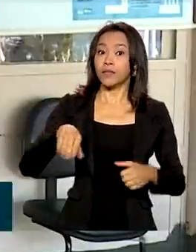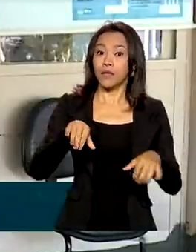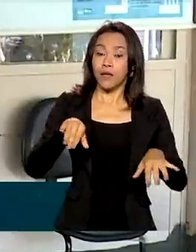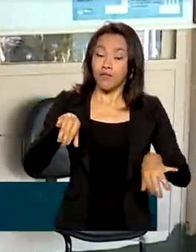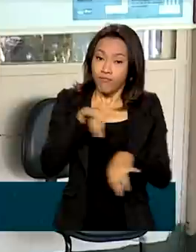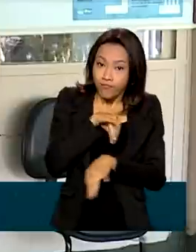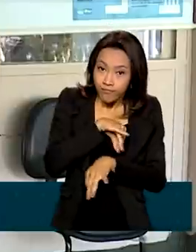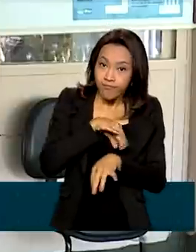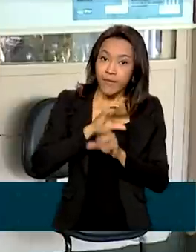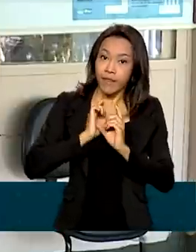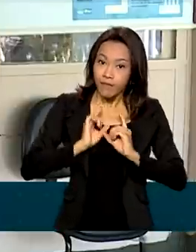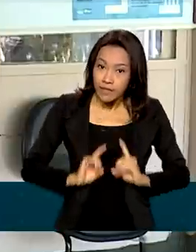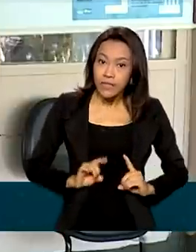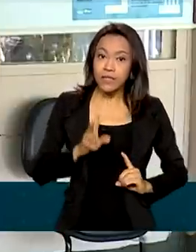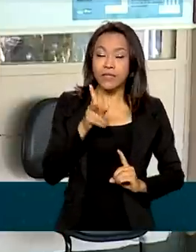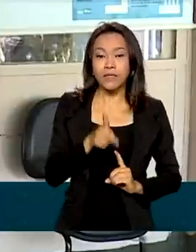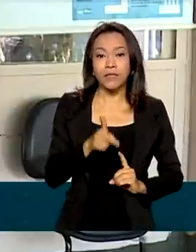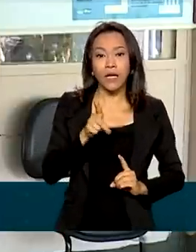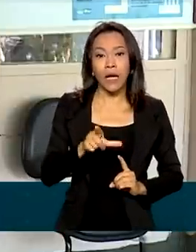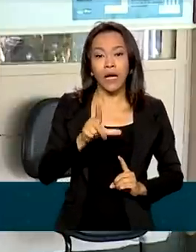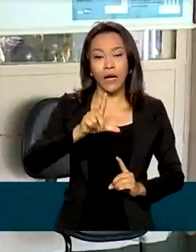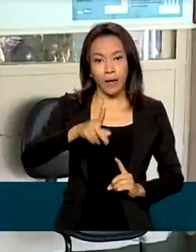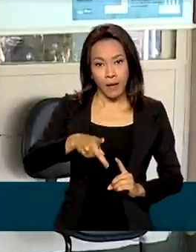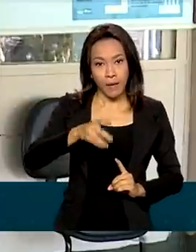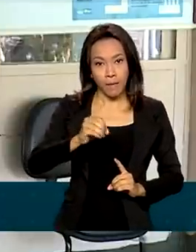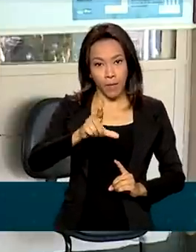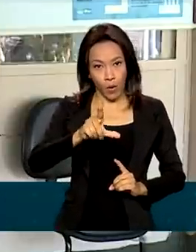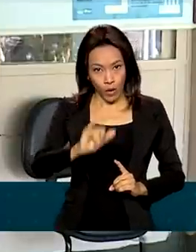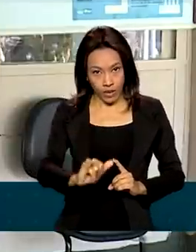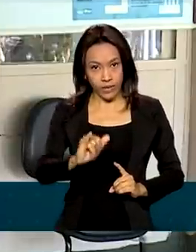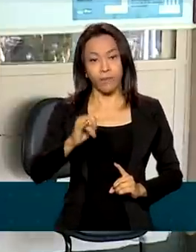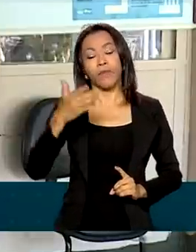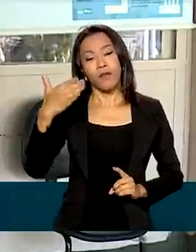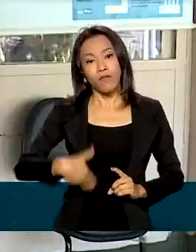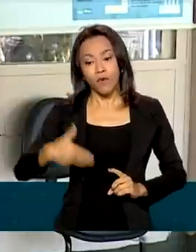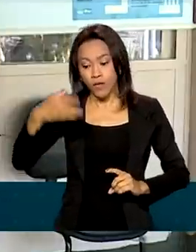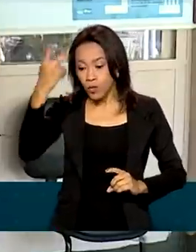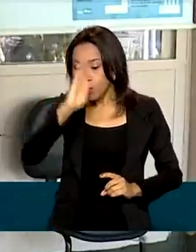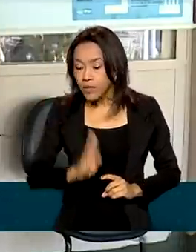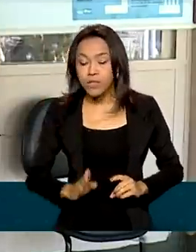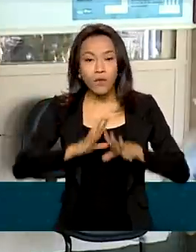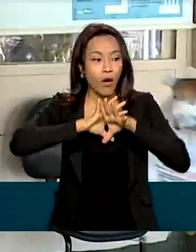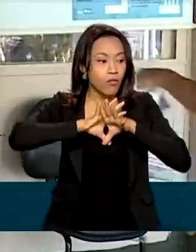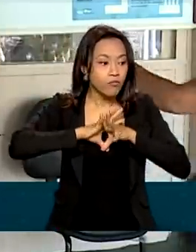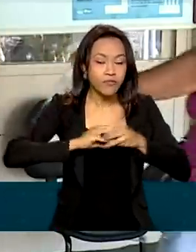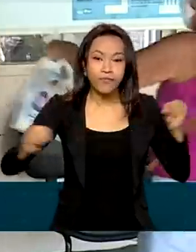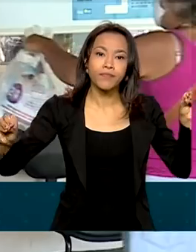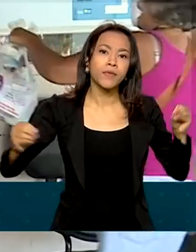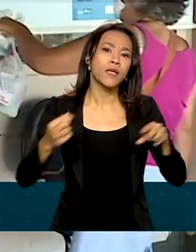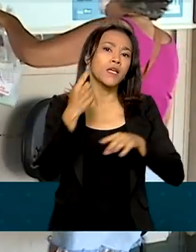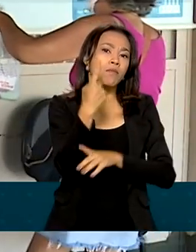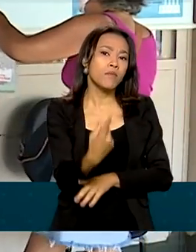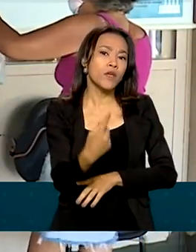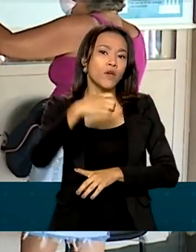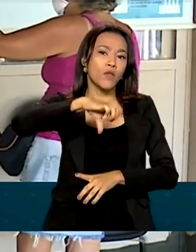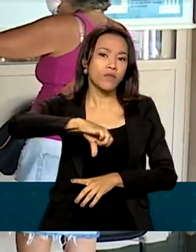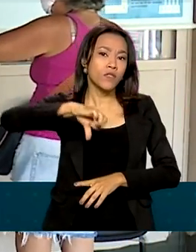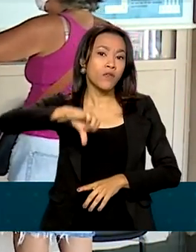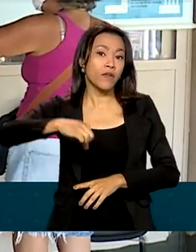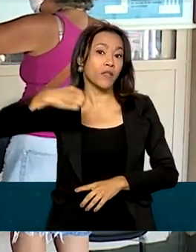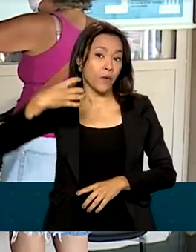crianças por dia em todo o mundo. A doença foi declarada erradicada do Brasil em 1994,